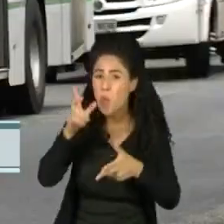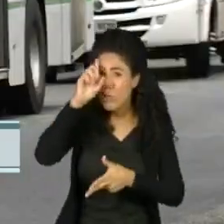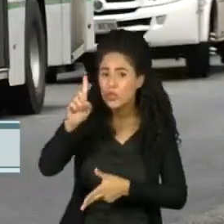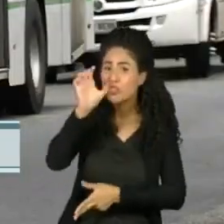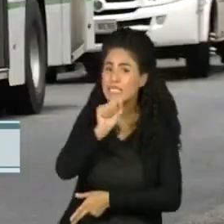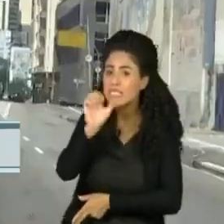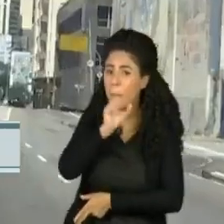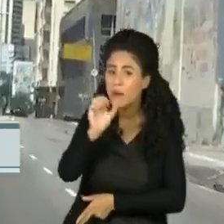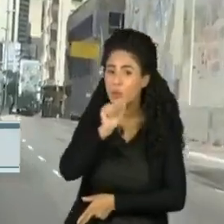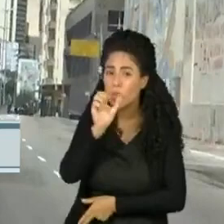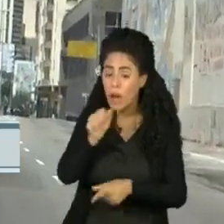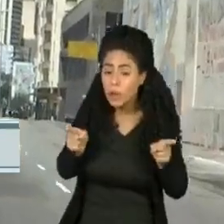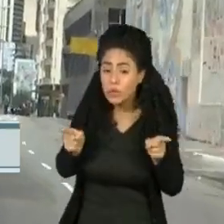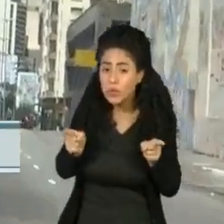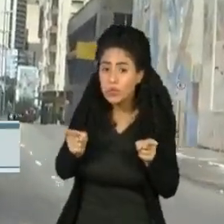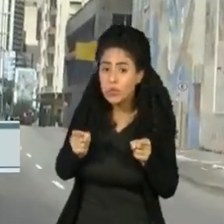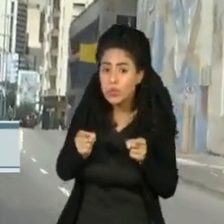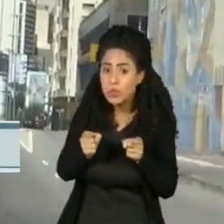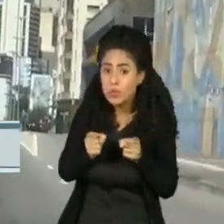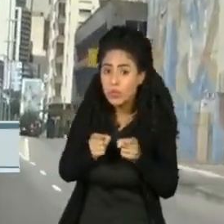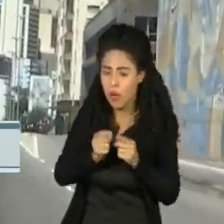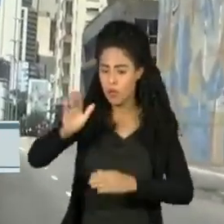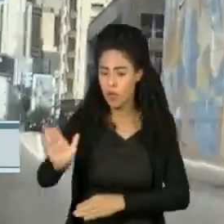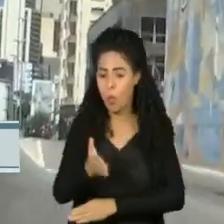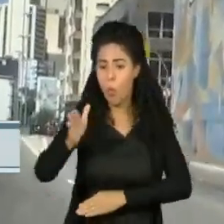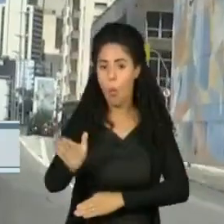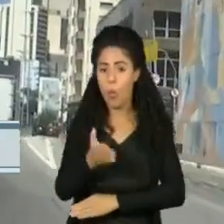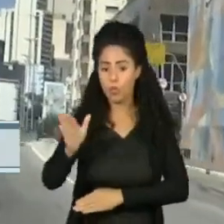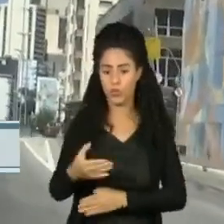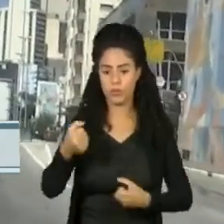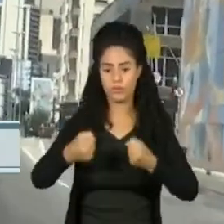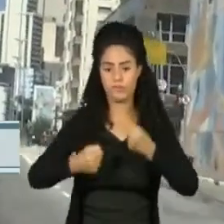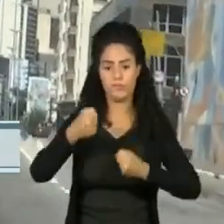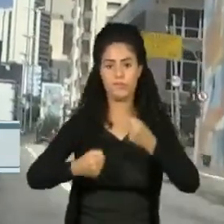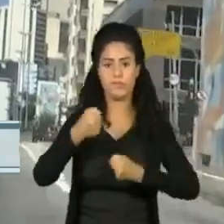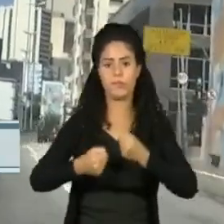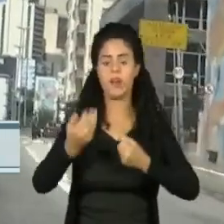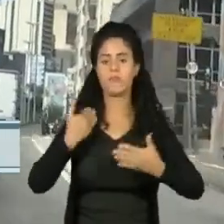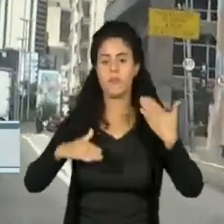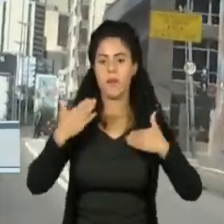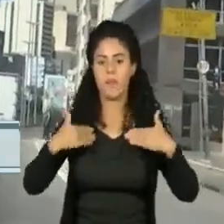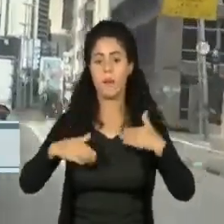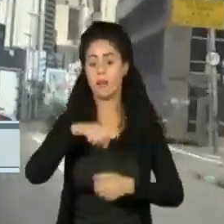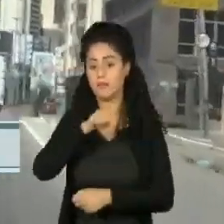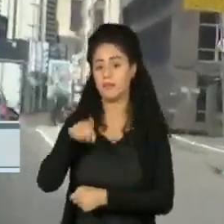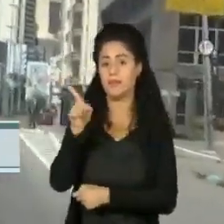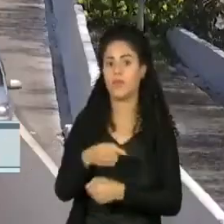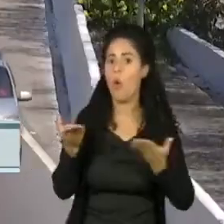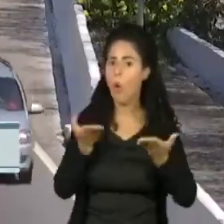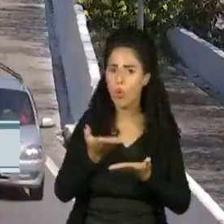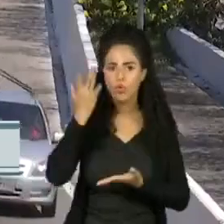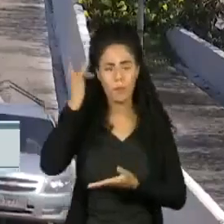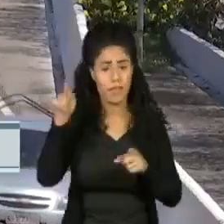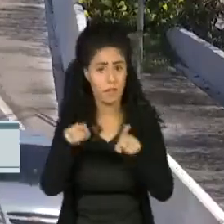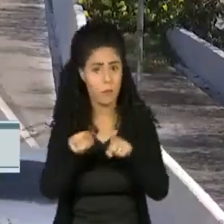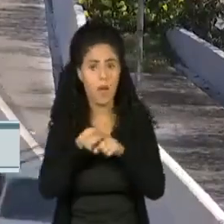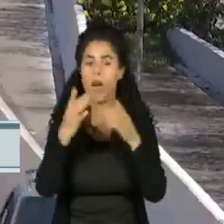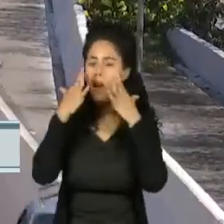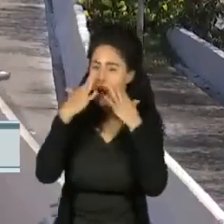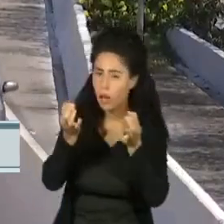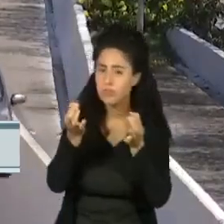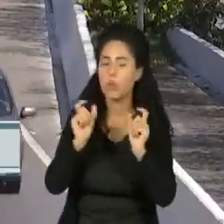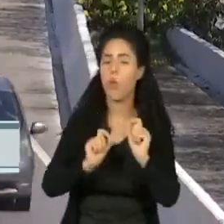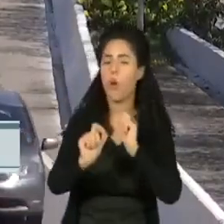aos de sábado. O rodízio de veículos de passeio na capital foi suspenso hoje e amanhã. Mas atenção,